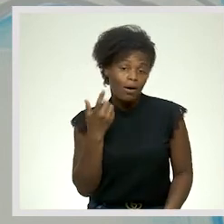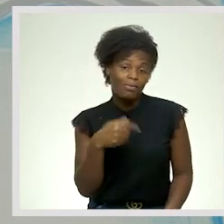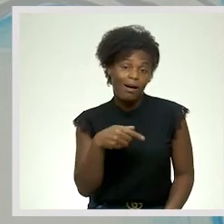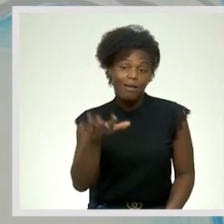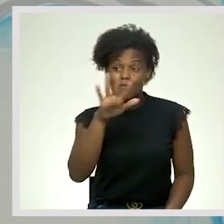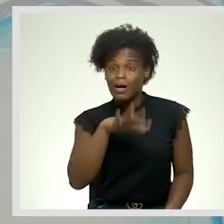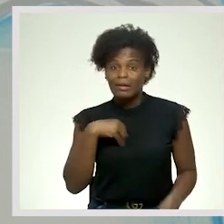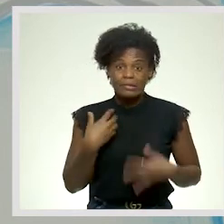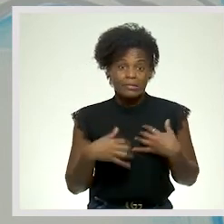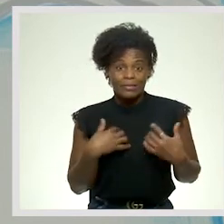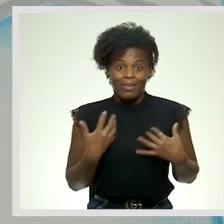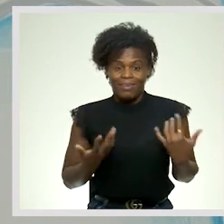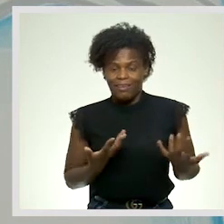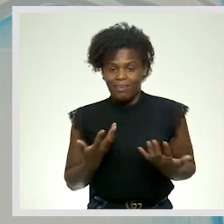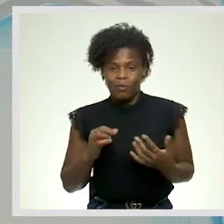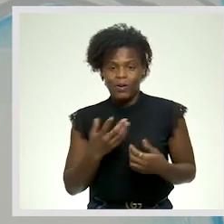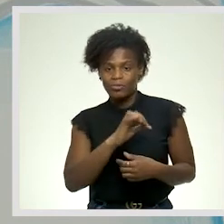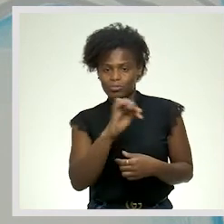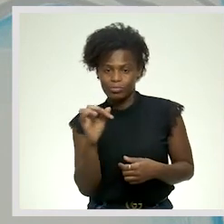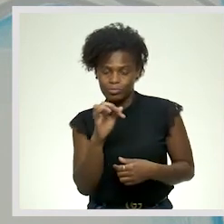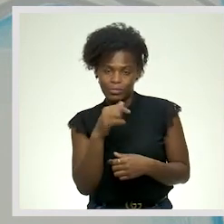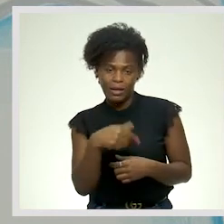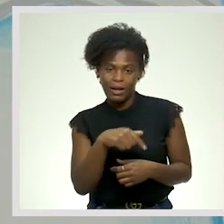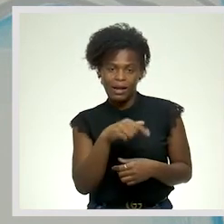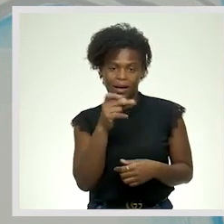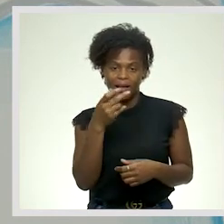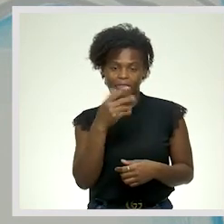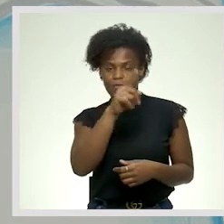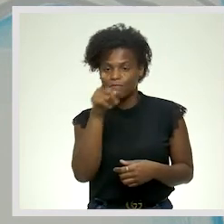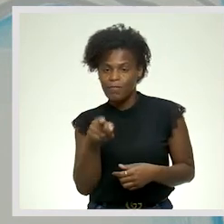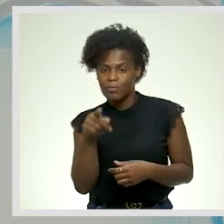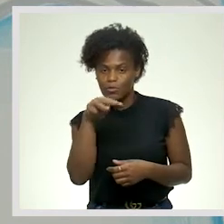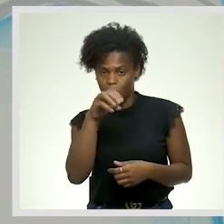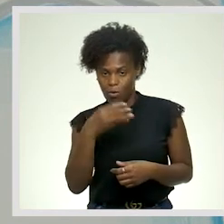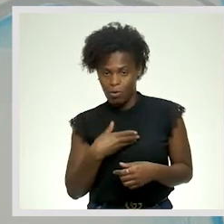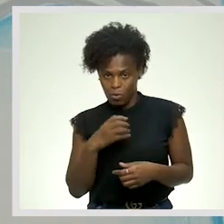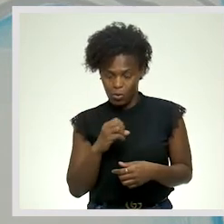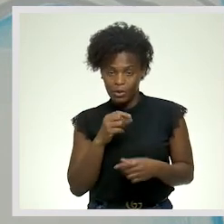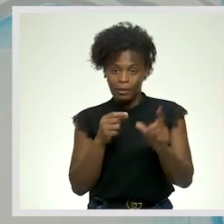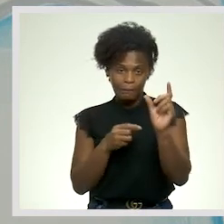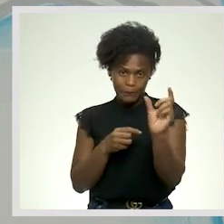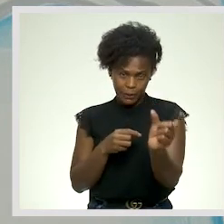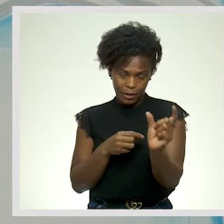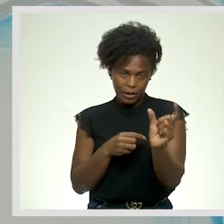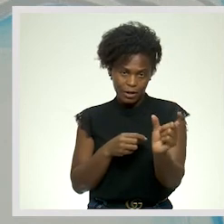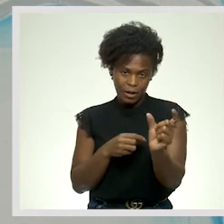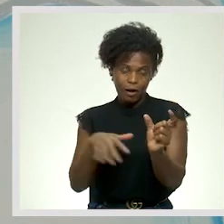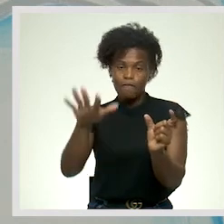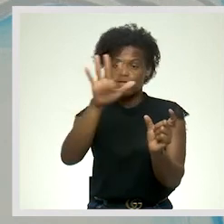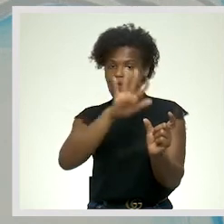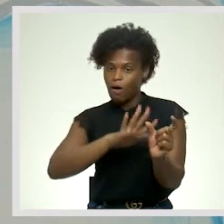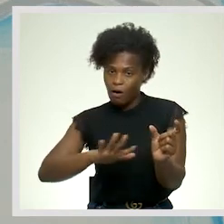ansiosa Ora, quando você utiliza adverbio de modo Utilizando a partícula Forma